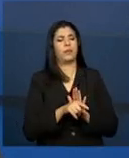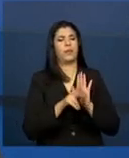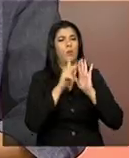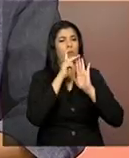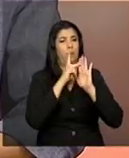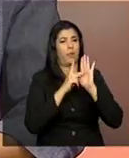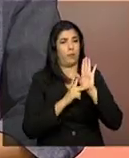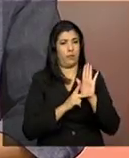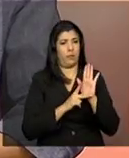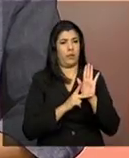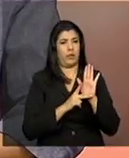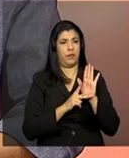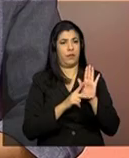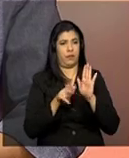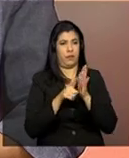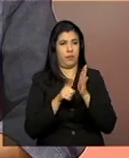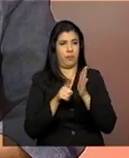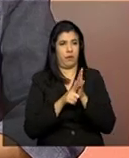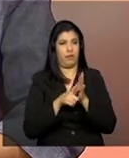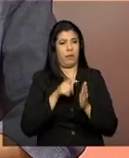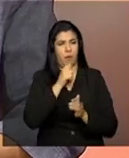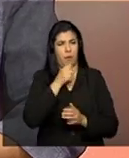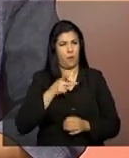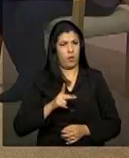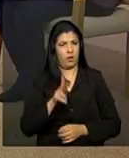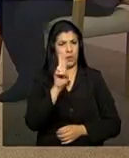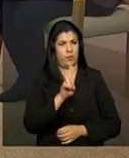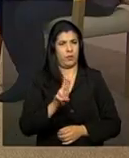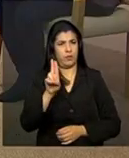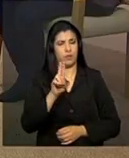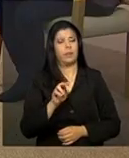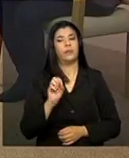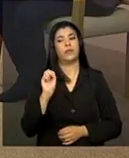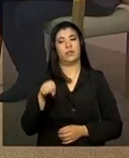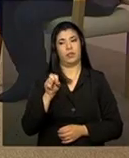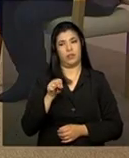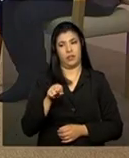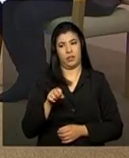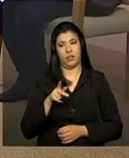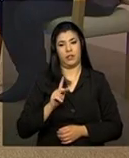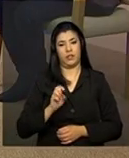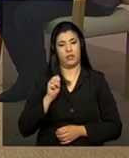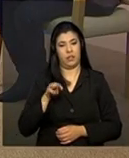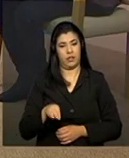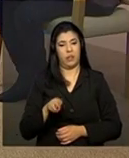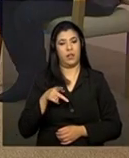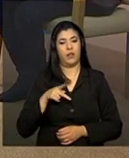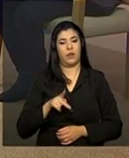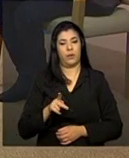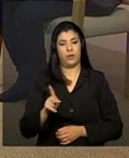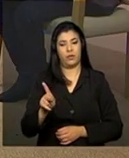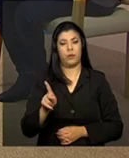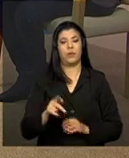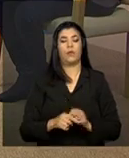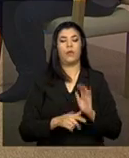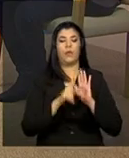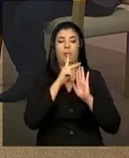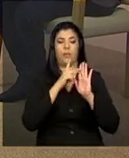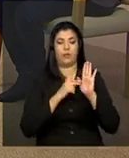utilizado por um bom tempo? Sim, o prontuário em papel, ele será ainda utilizado.